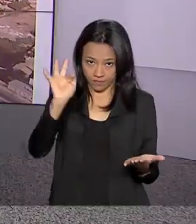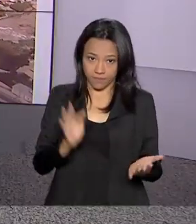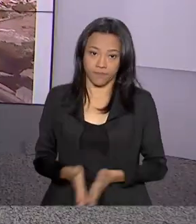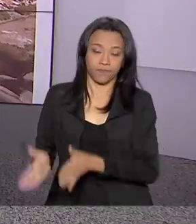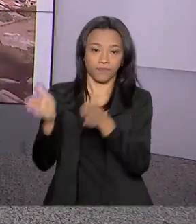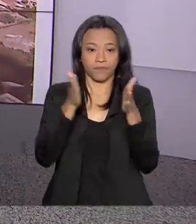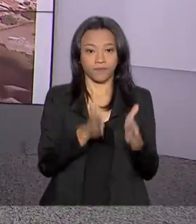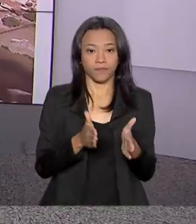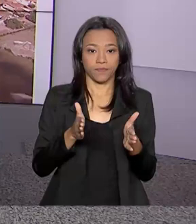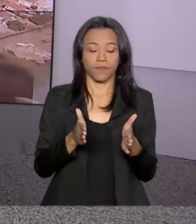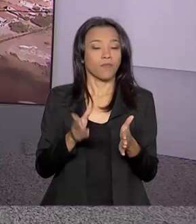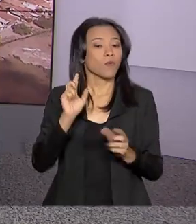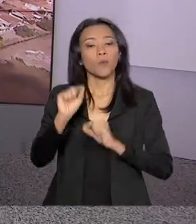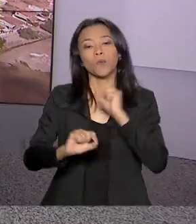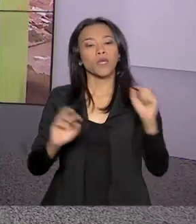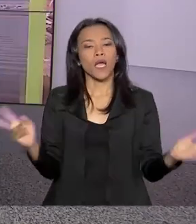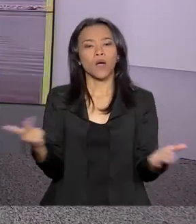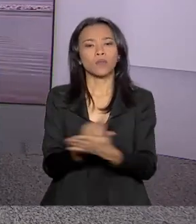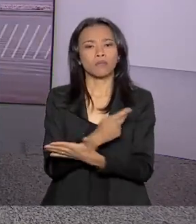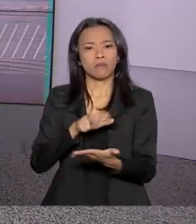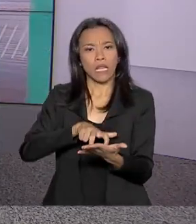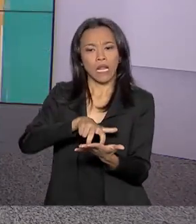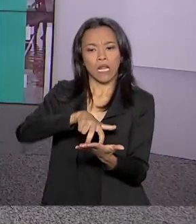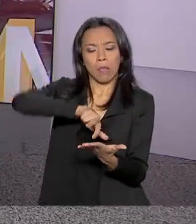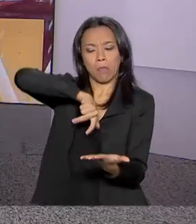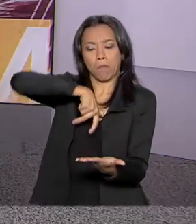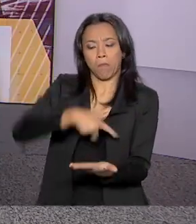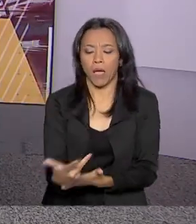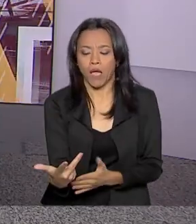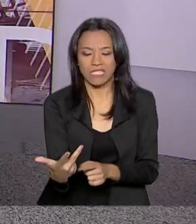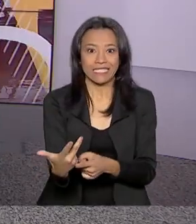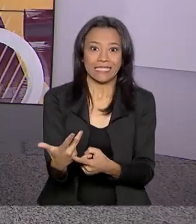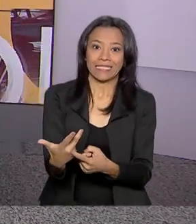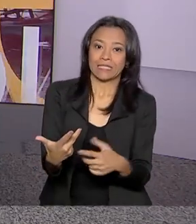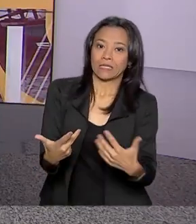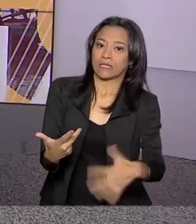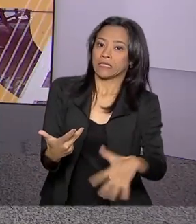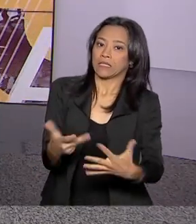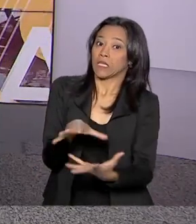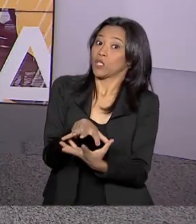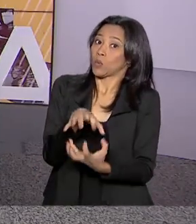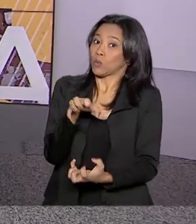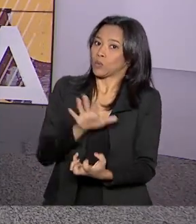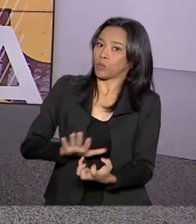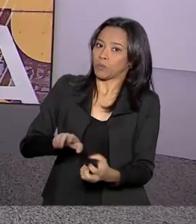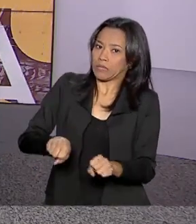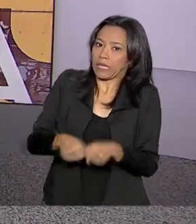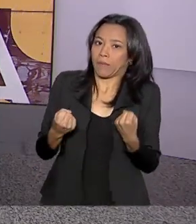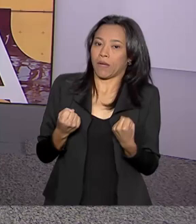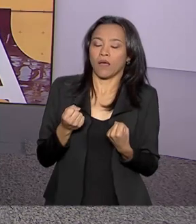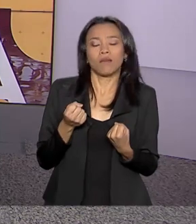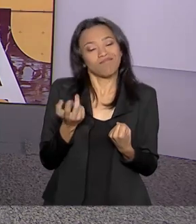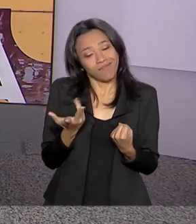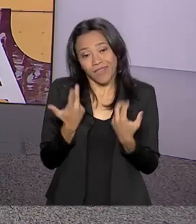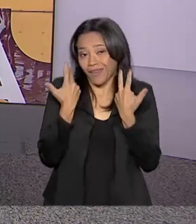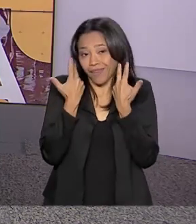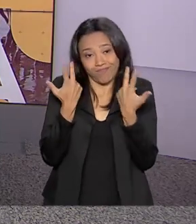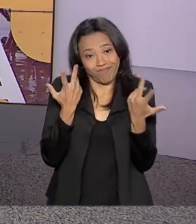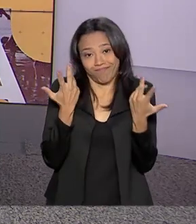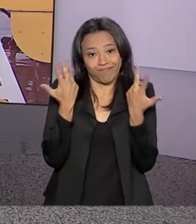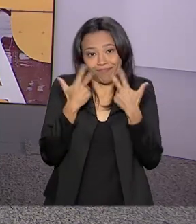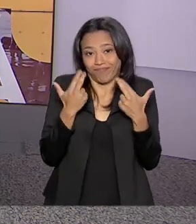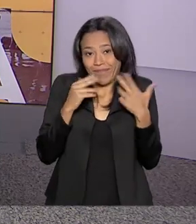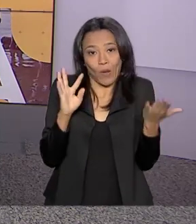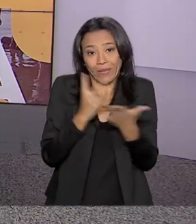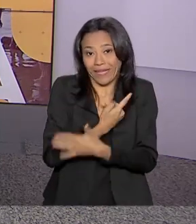Uma queda inesperada pode causar uma fratura no idoso. E para evitar um problema desse, que é típico da terceira idade,